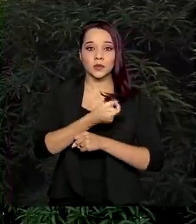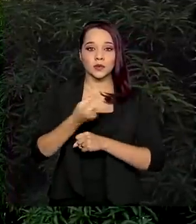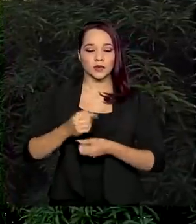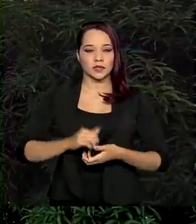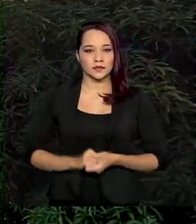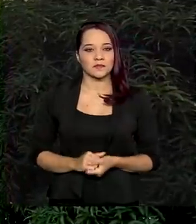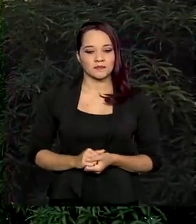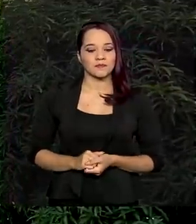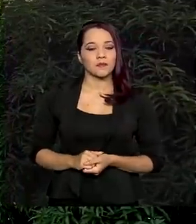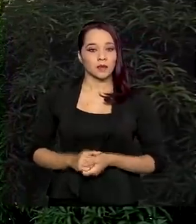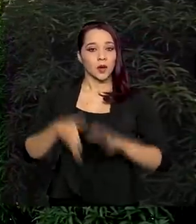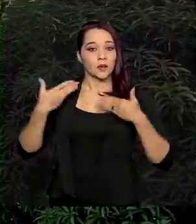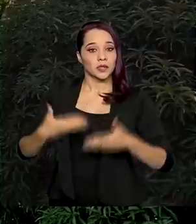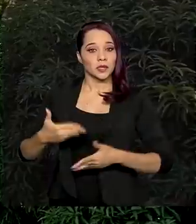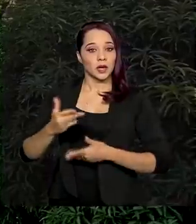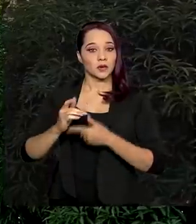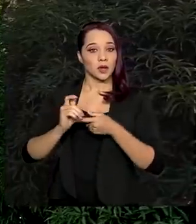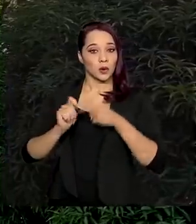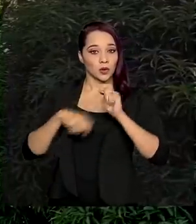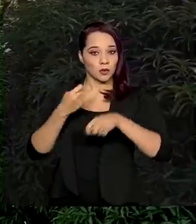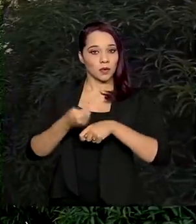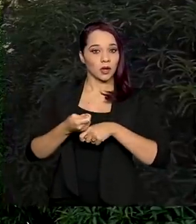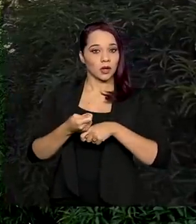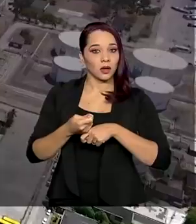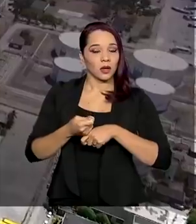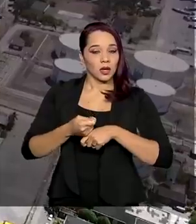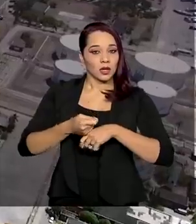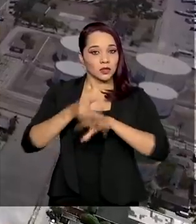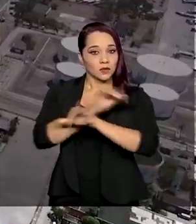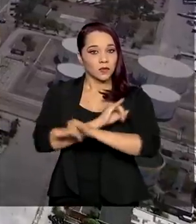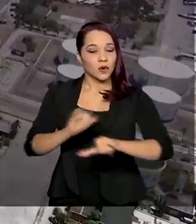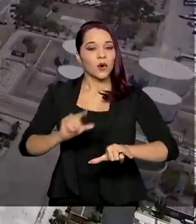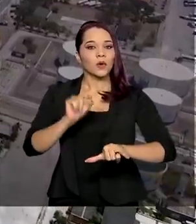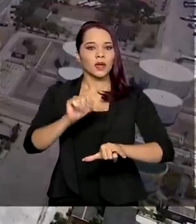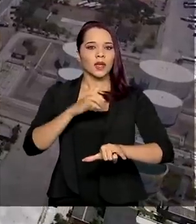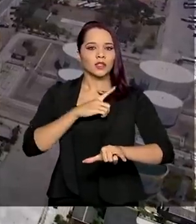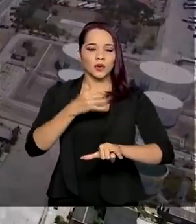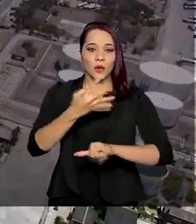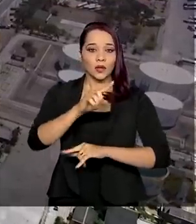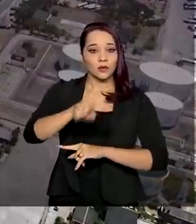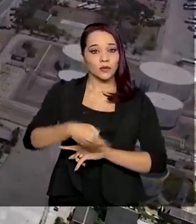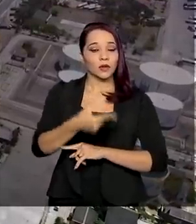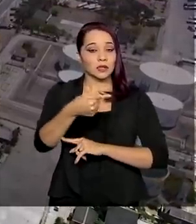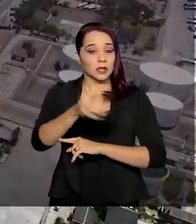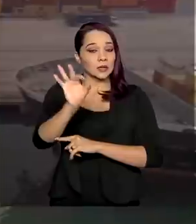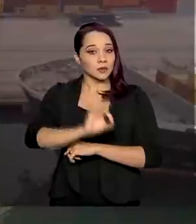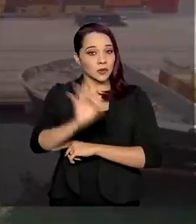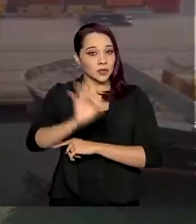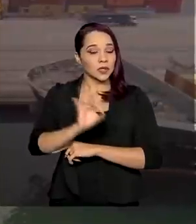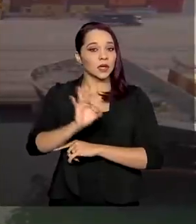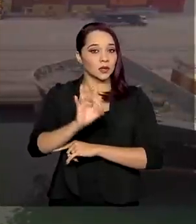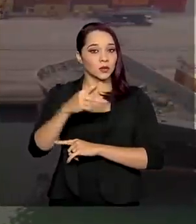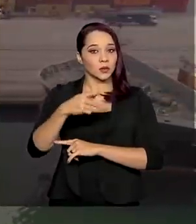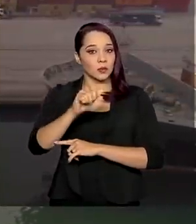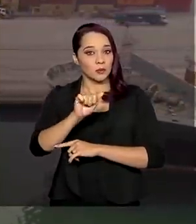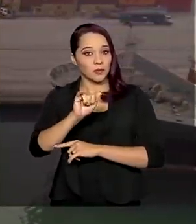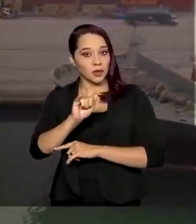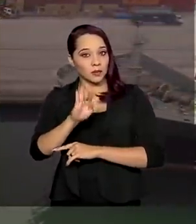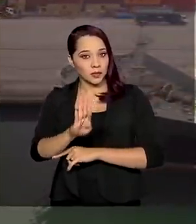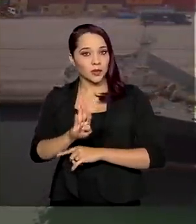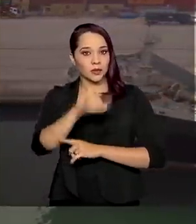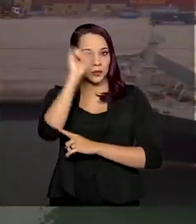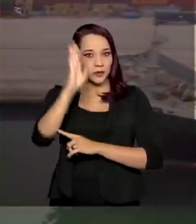Ministério da Economia manteve a projeção, divulgada em agosto, de retração de 4,7% do PIB